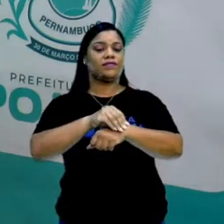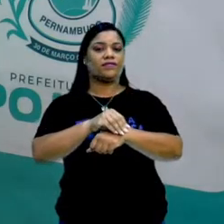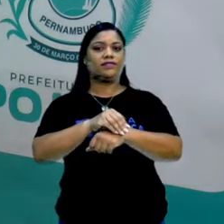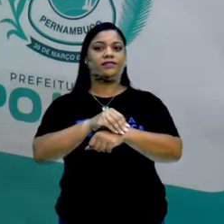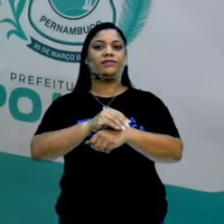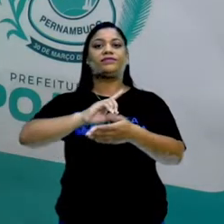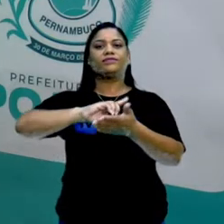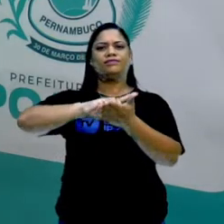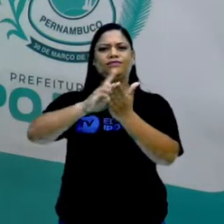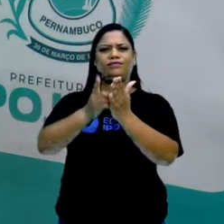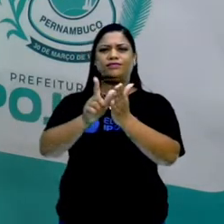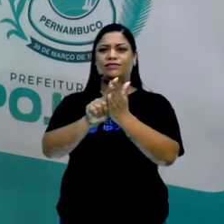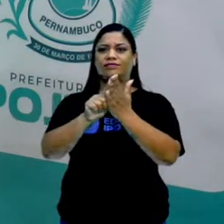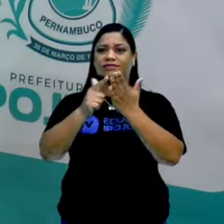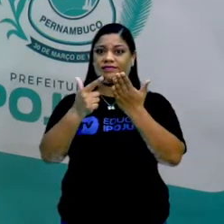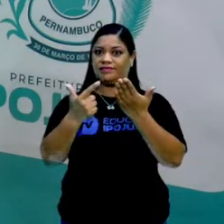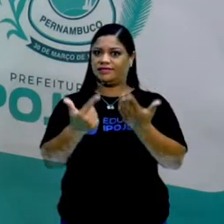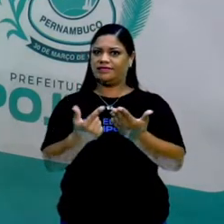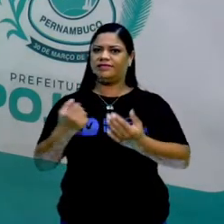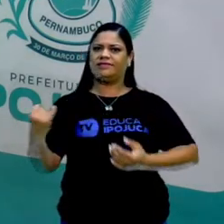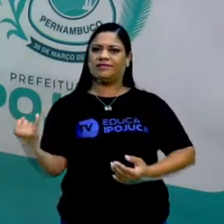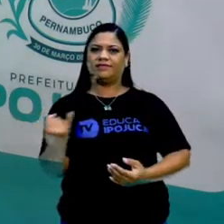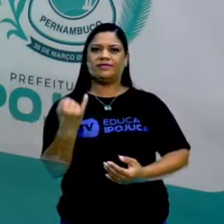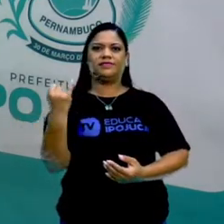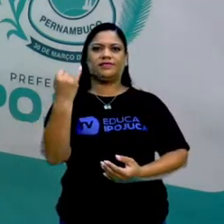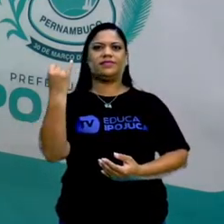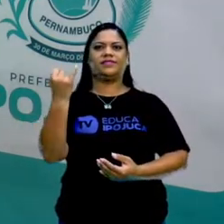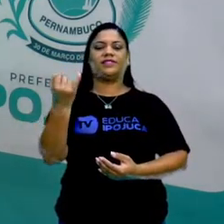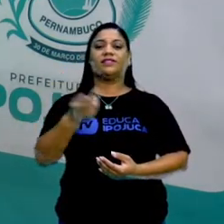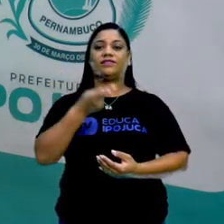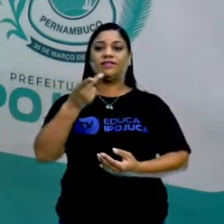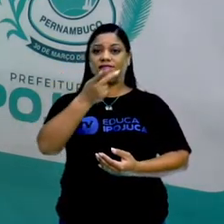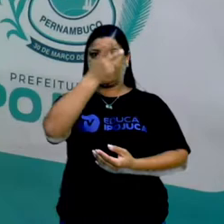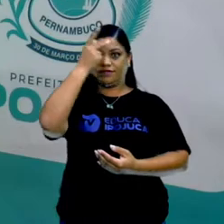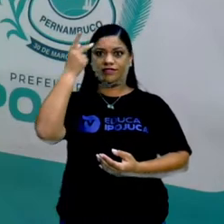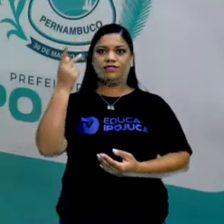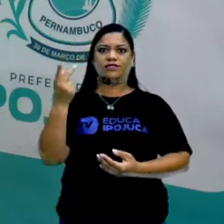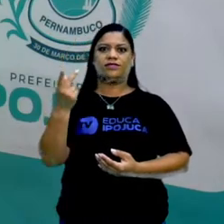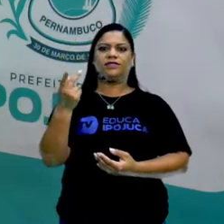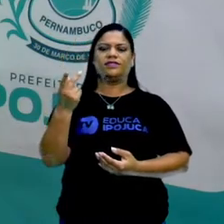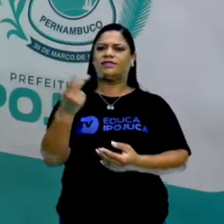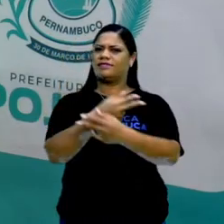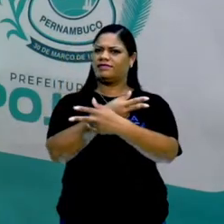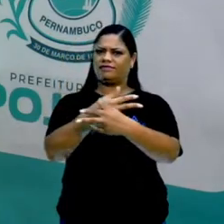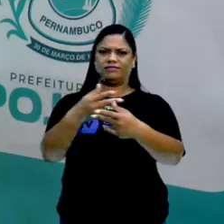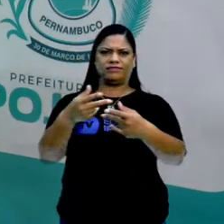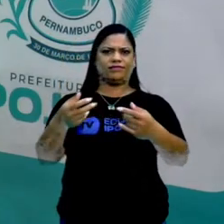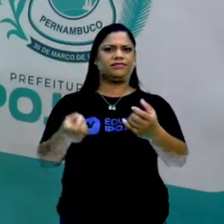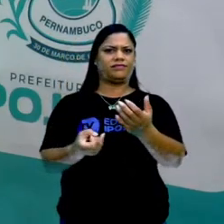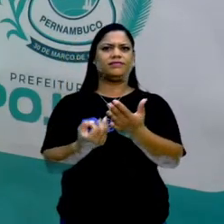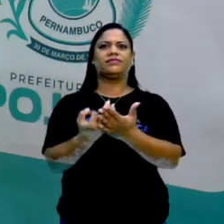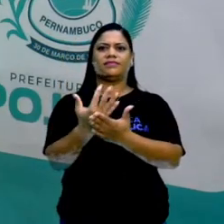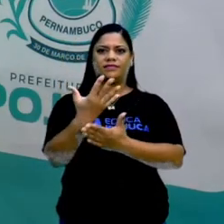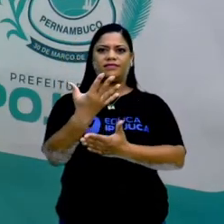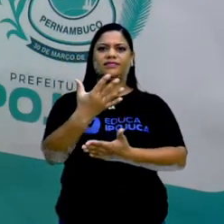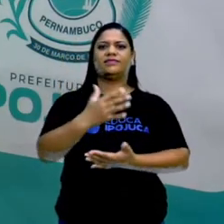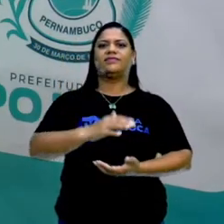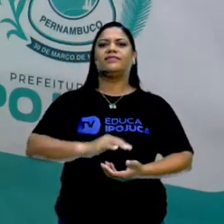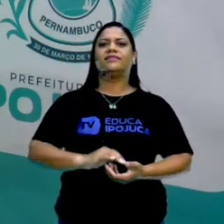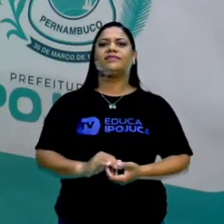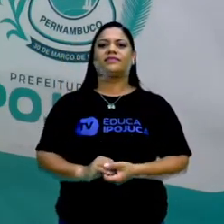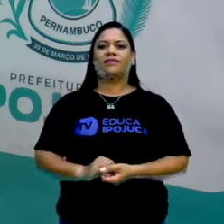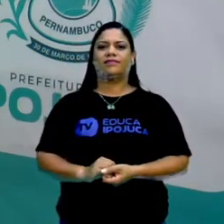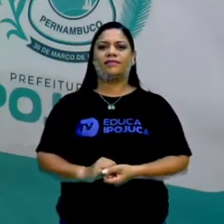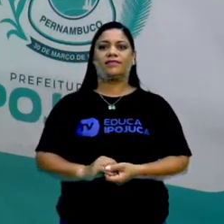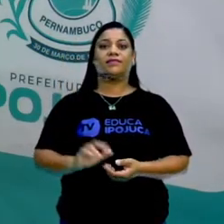gênero jornalístico que tem como principal função contar às pessoas uma situação, né? Um acontecimento